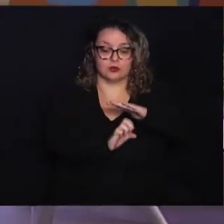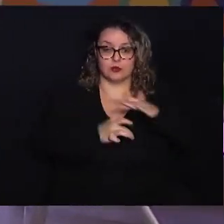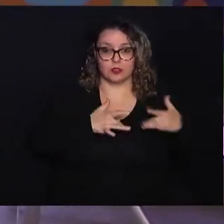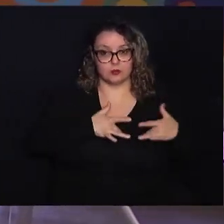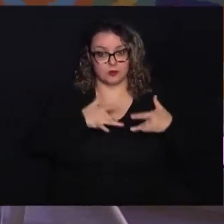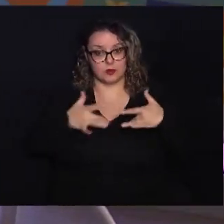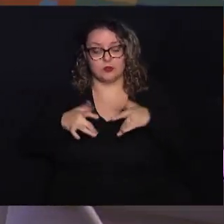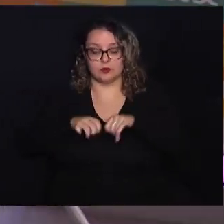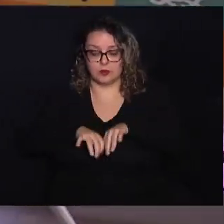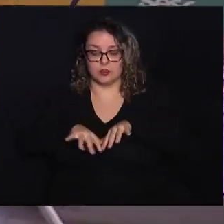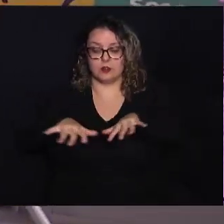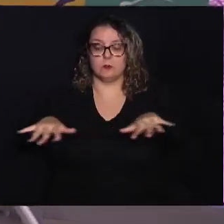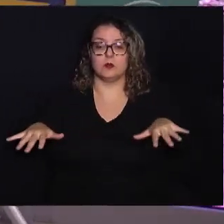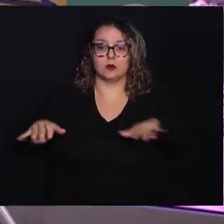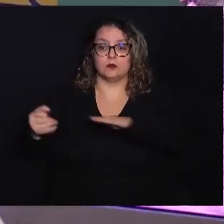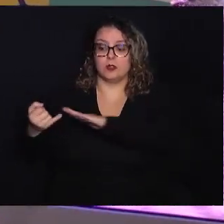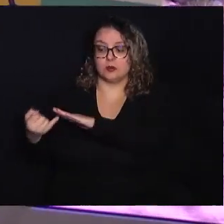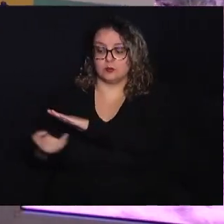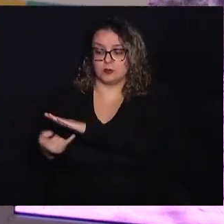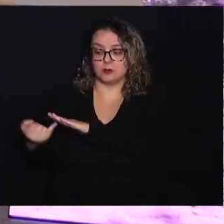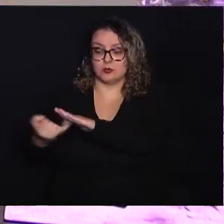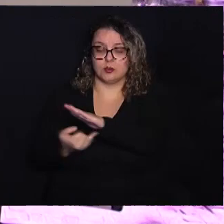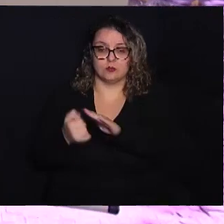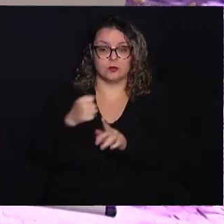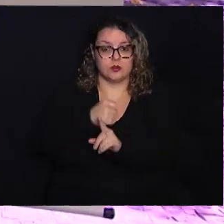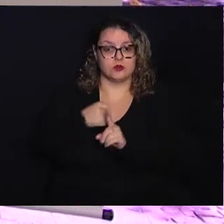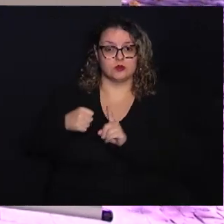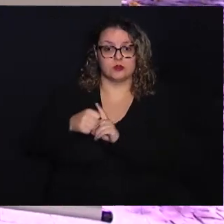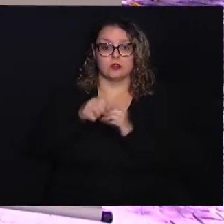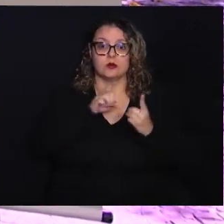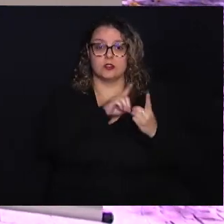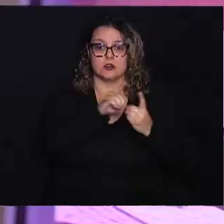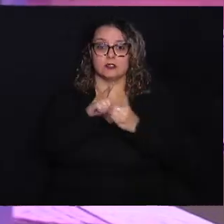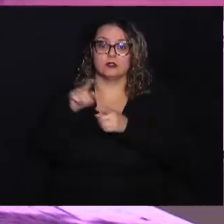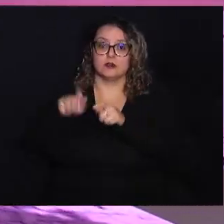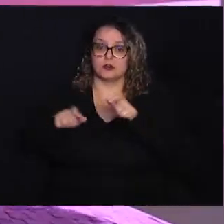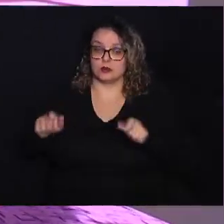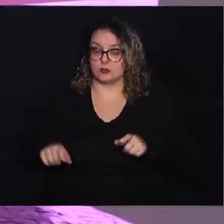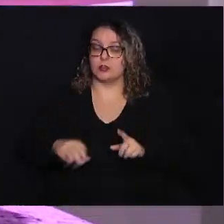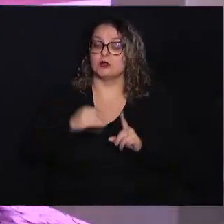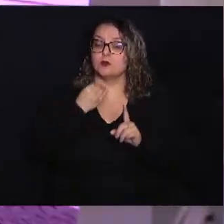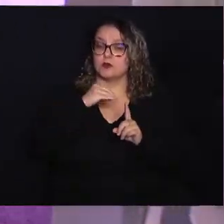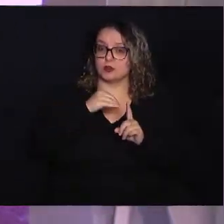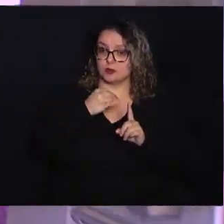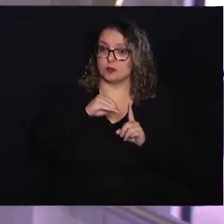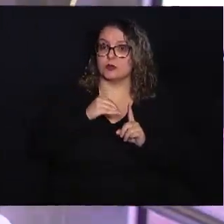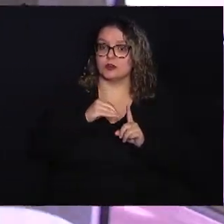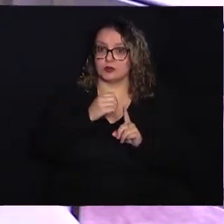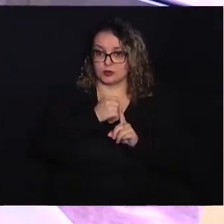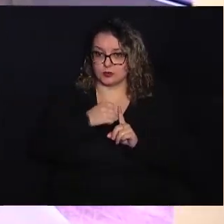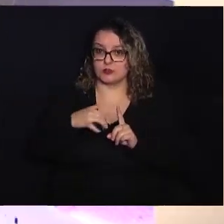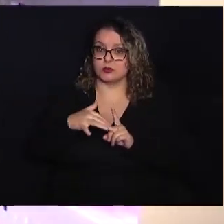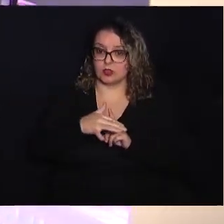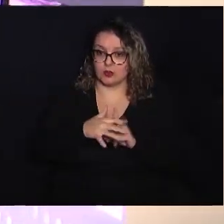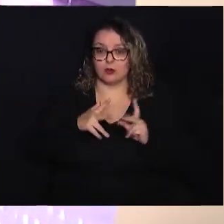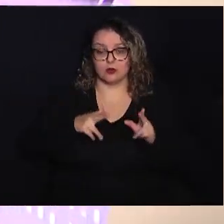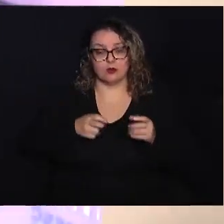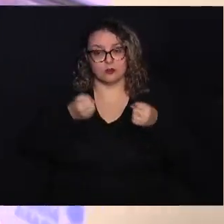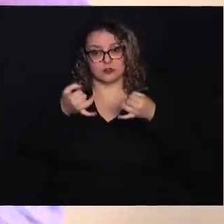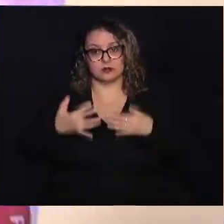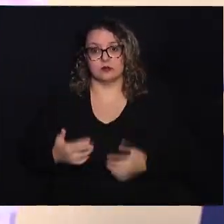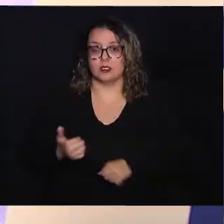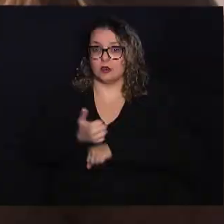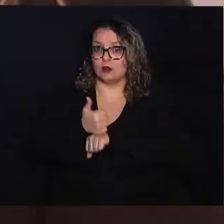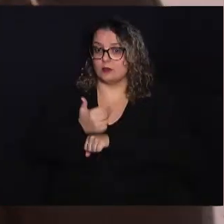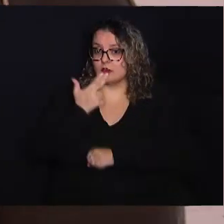instituições sociais, atendendo pessoas em situação de vulnerabilidade como explica a nutricionista do Mesa Brasil